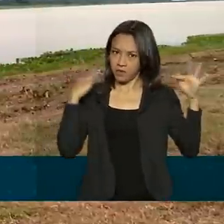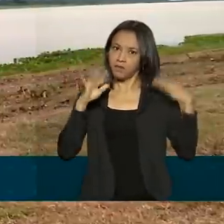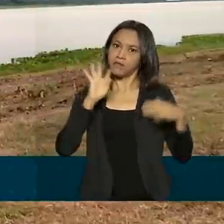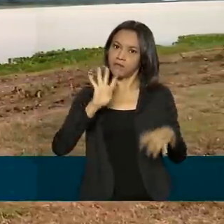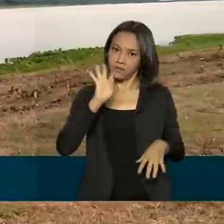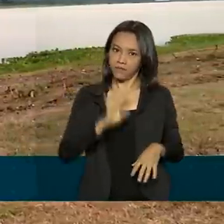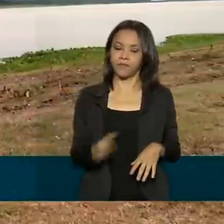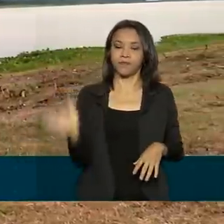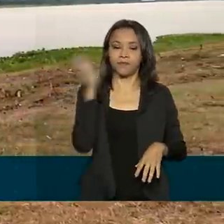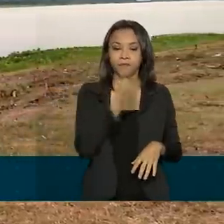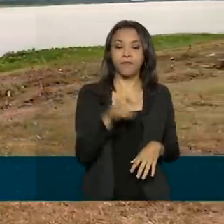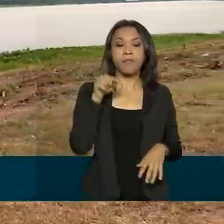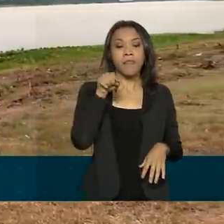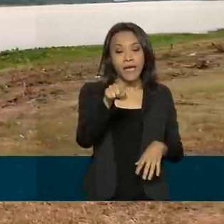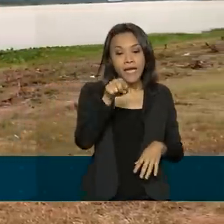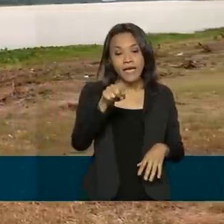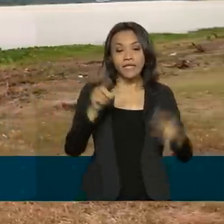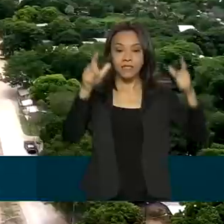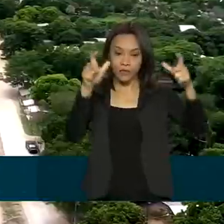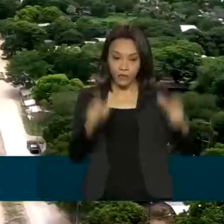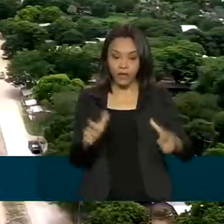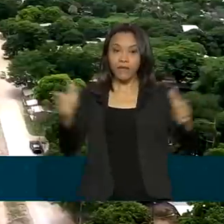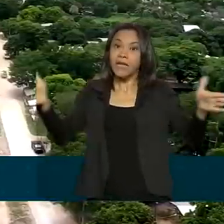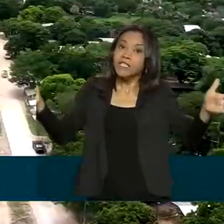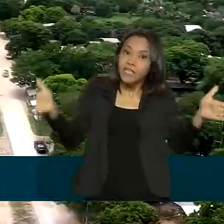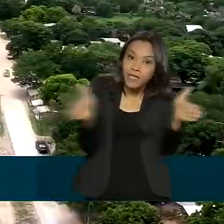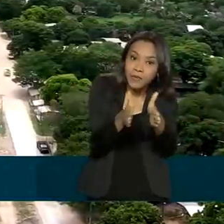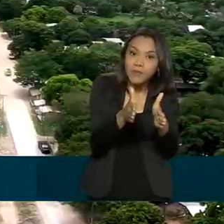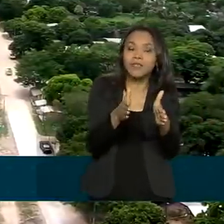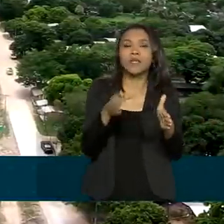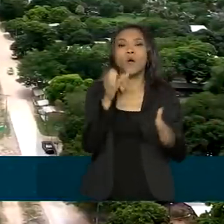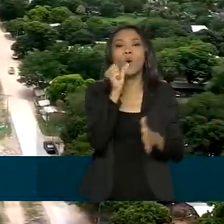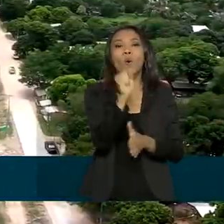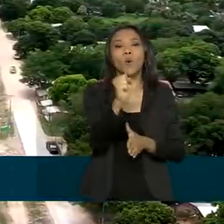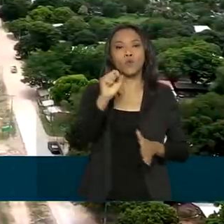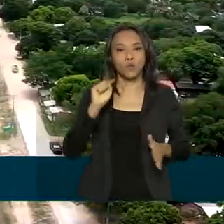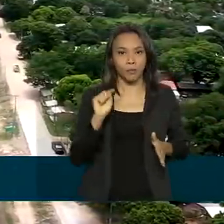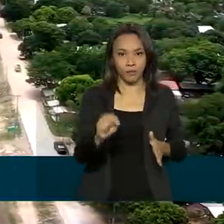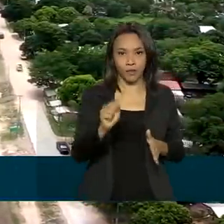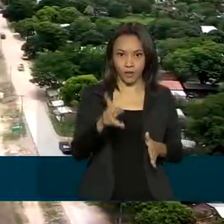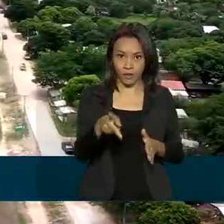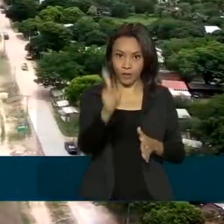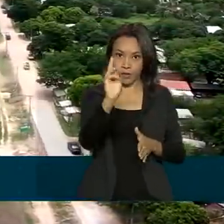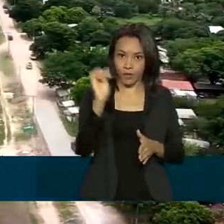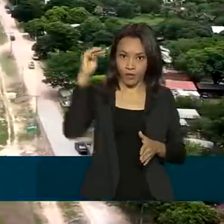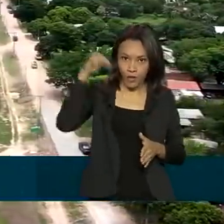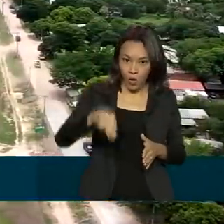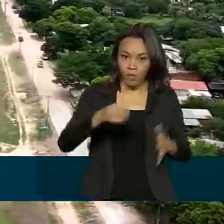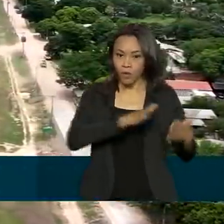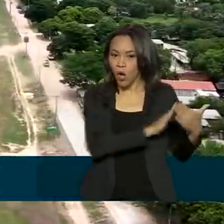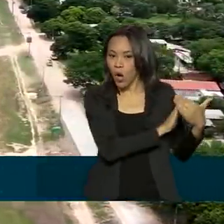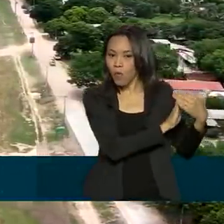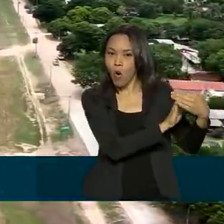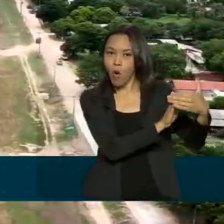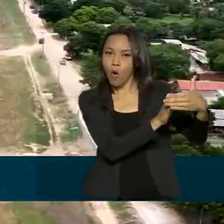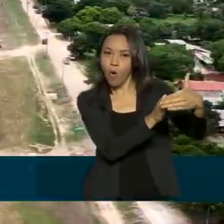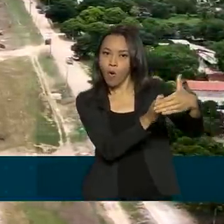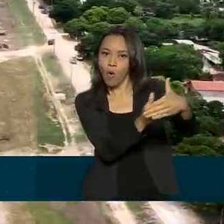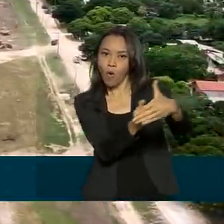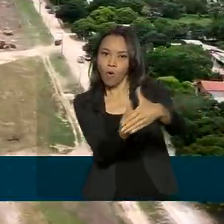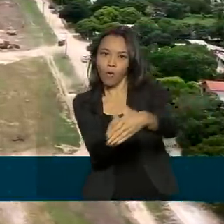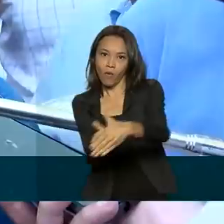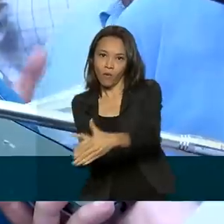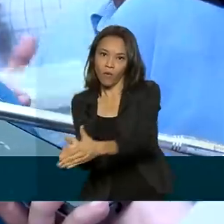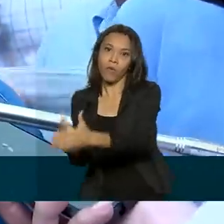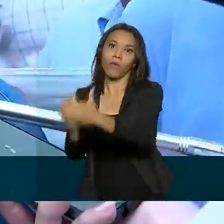estimativa é que essa interligação vai encurtar em mais de 8 mil quilômetros a rota marítima das exportações brasileiras